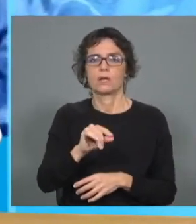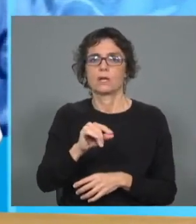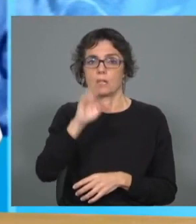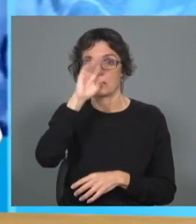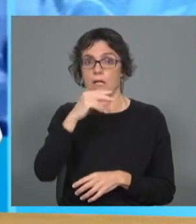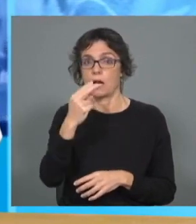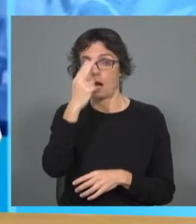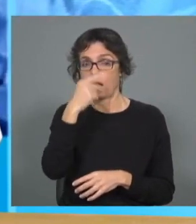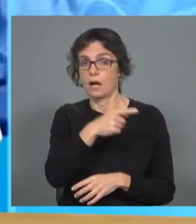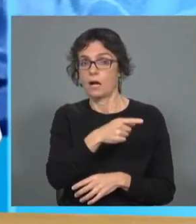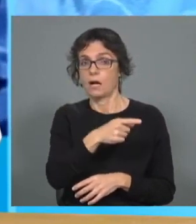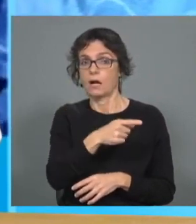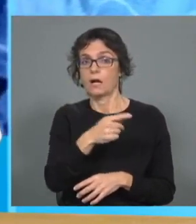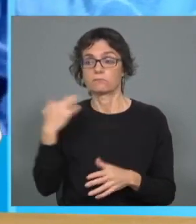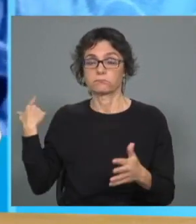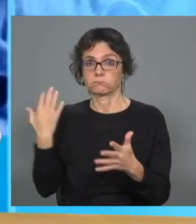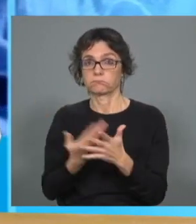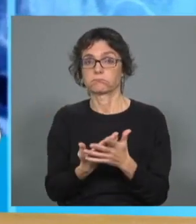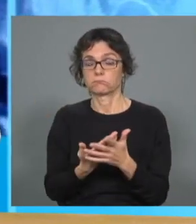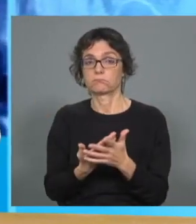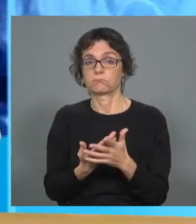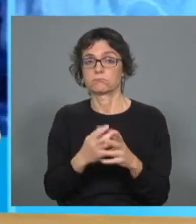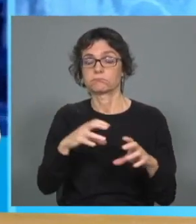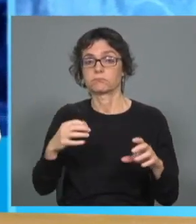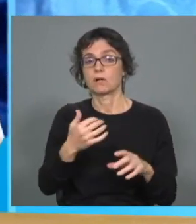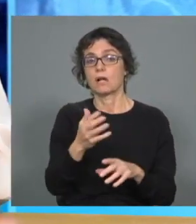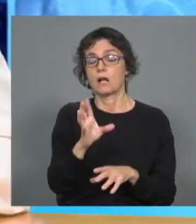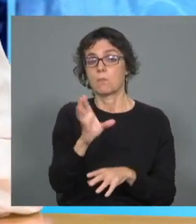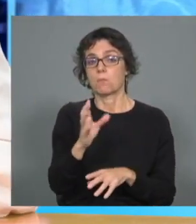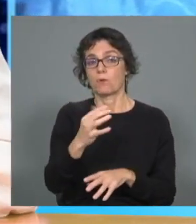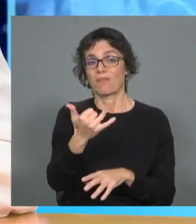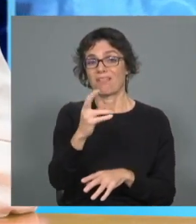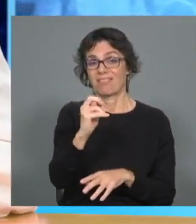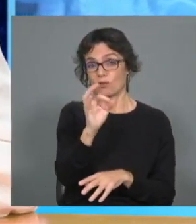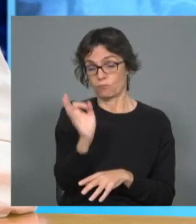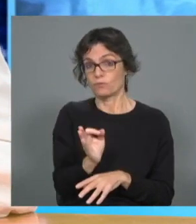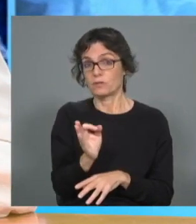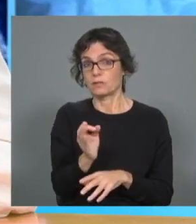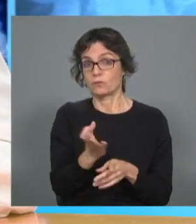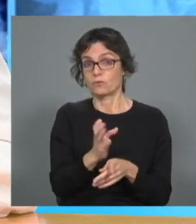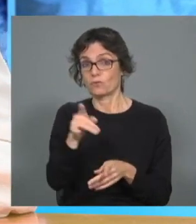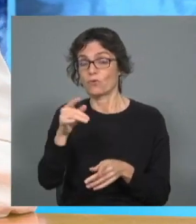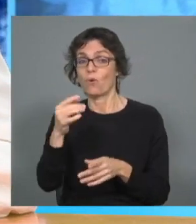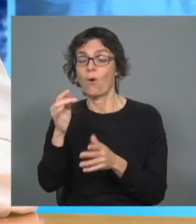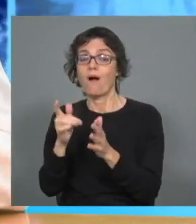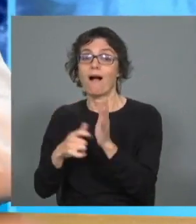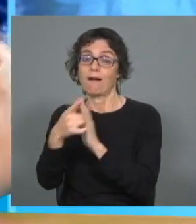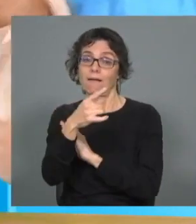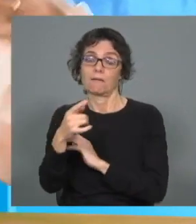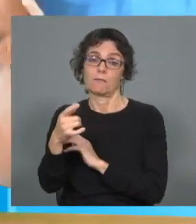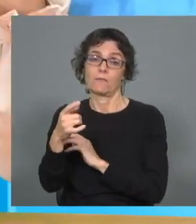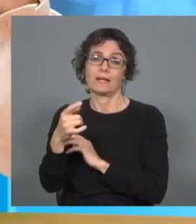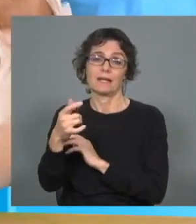contribui com cerca de 3% das emissões de gases com efeito de estufa, ao contrário, os Estados Unidos contribuem com cerca de 52%,